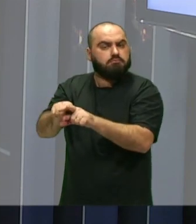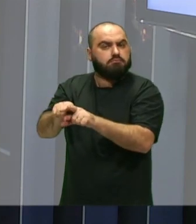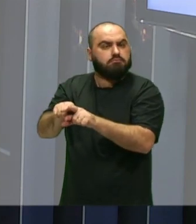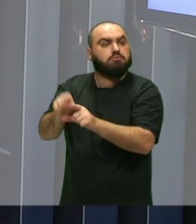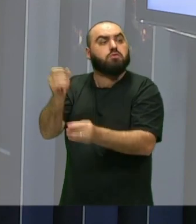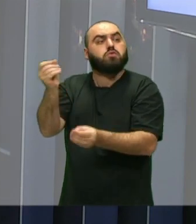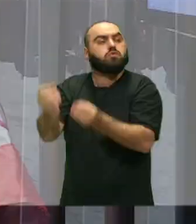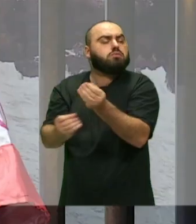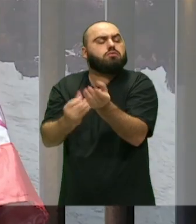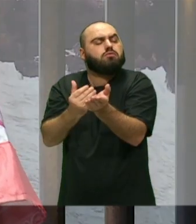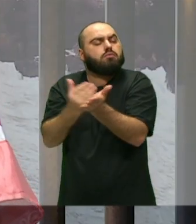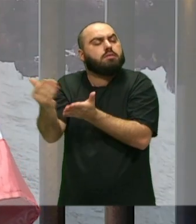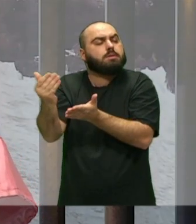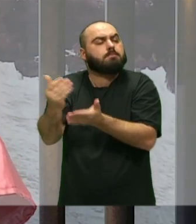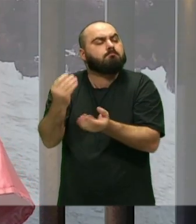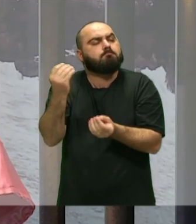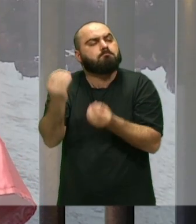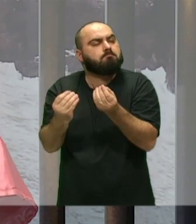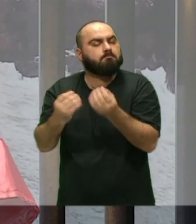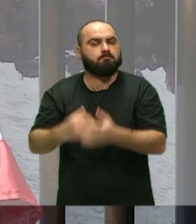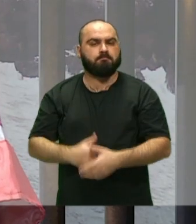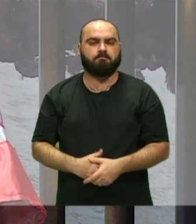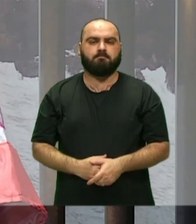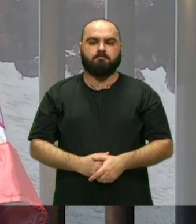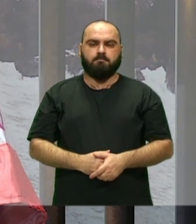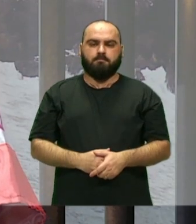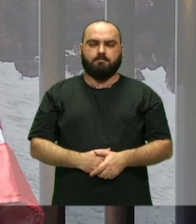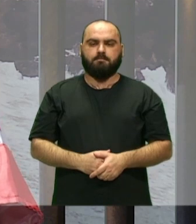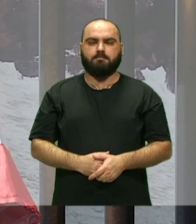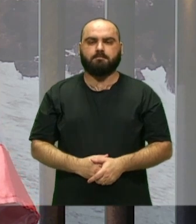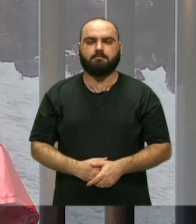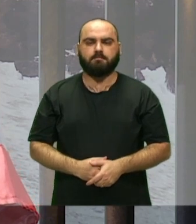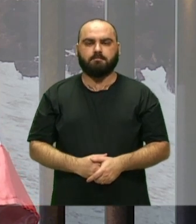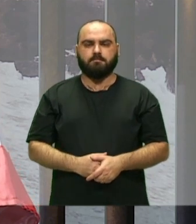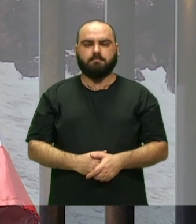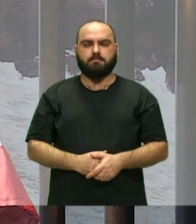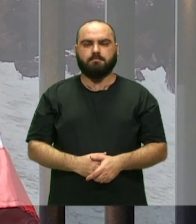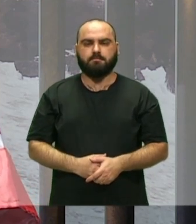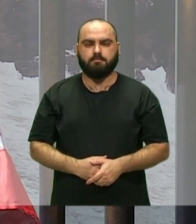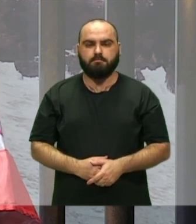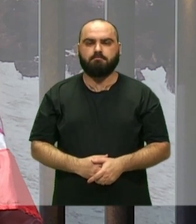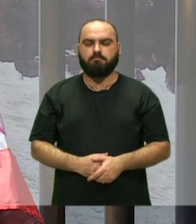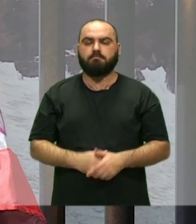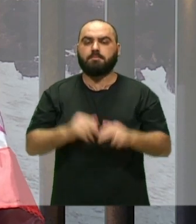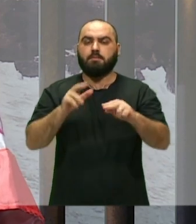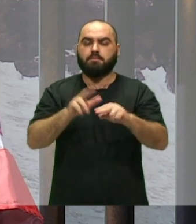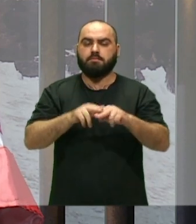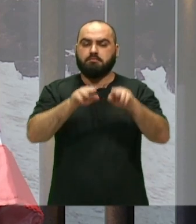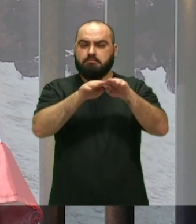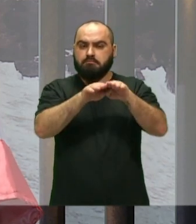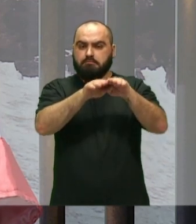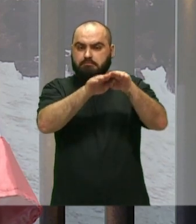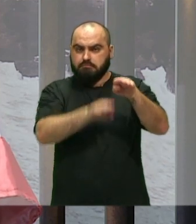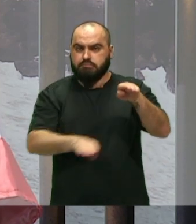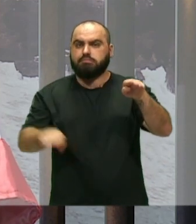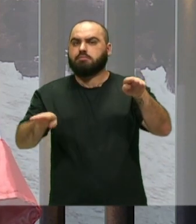coordena Através dessa exclusão Né? Nesse impacto Do abandono social